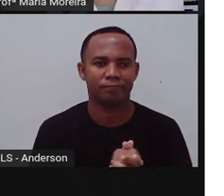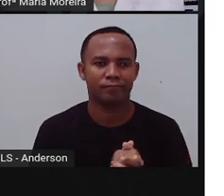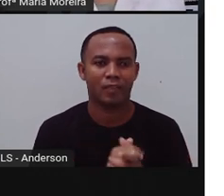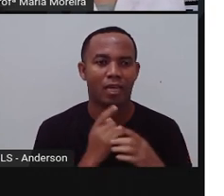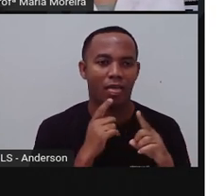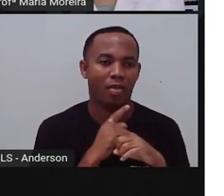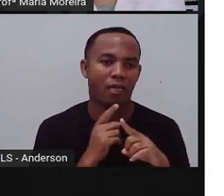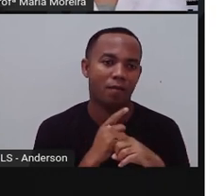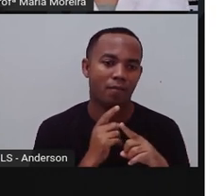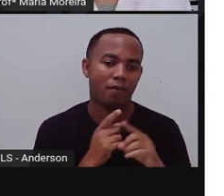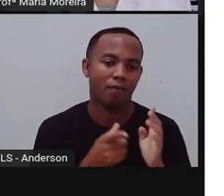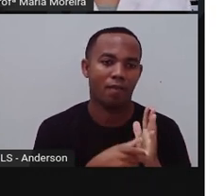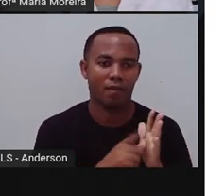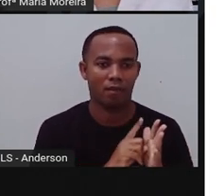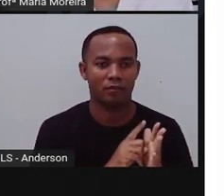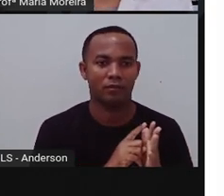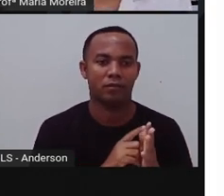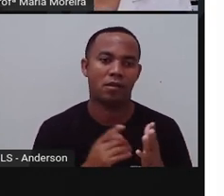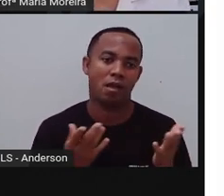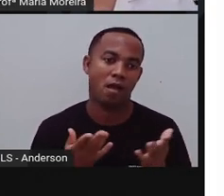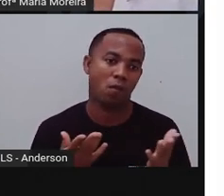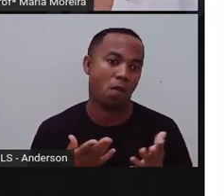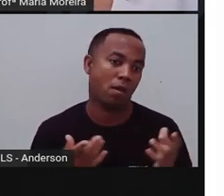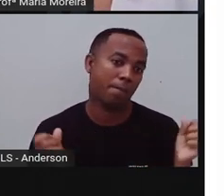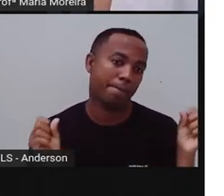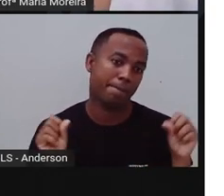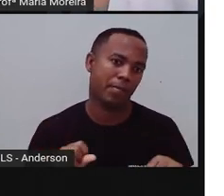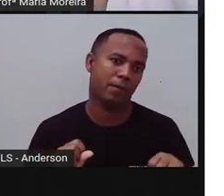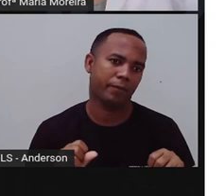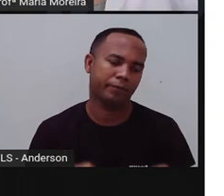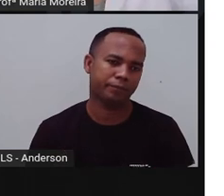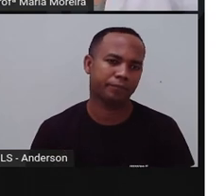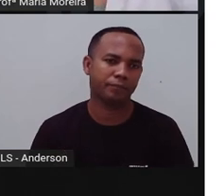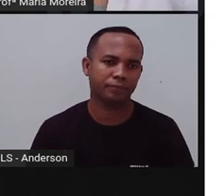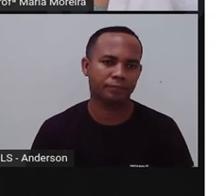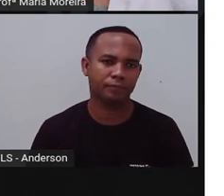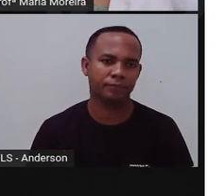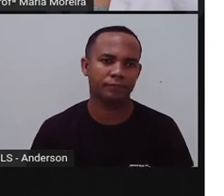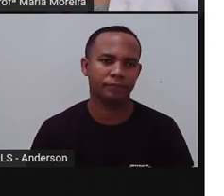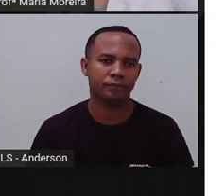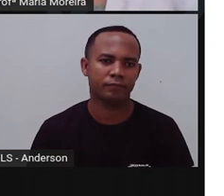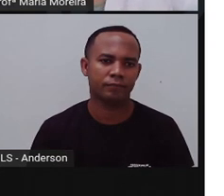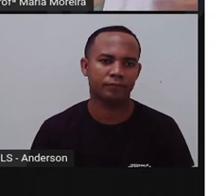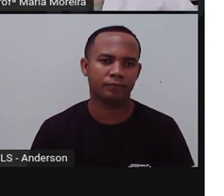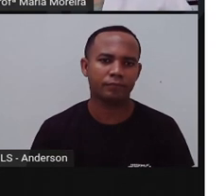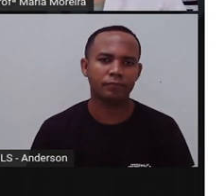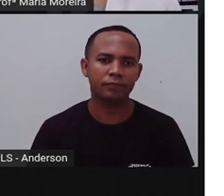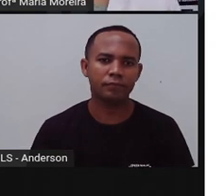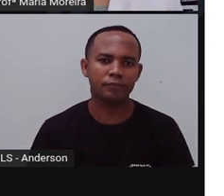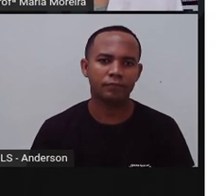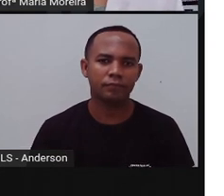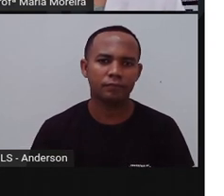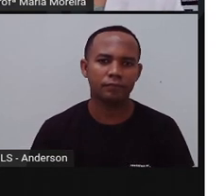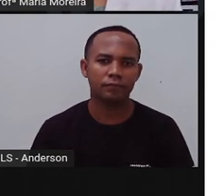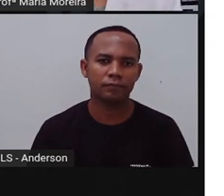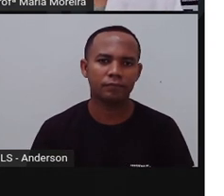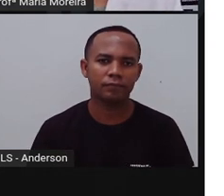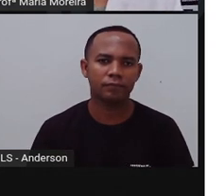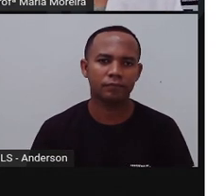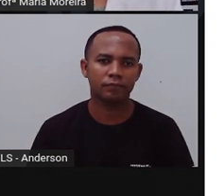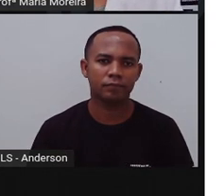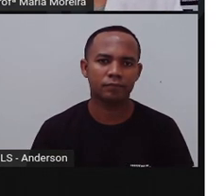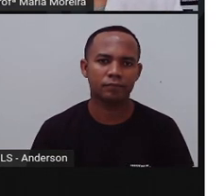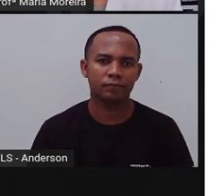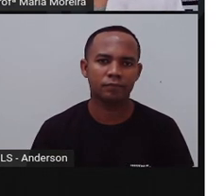reclamava do serviço antes e agora temos o serviço ainda pior. Aí, algumas pessoas justificam na concorrência, mas